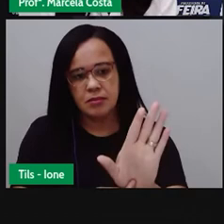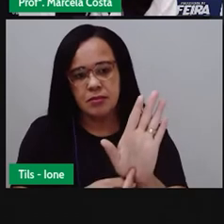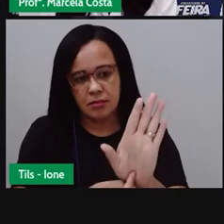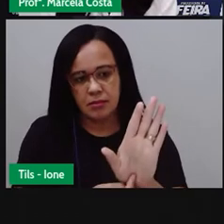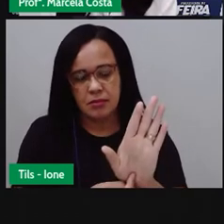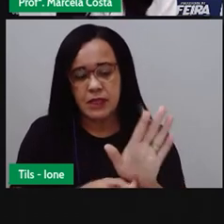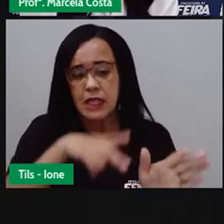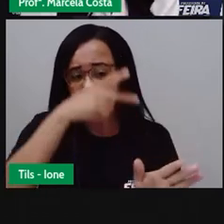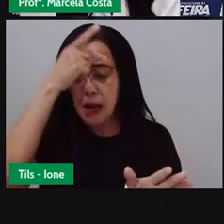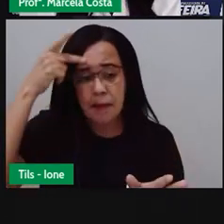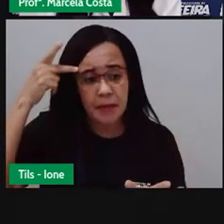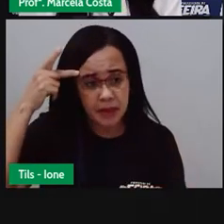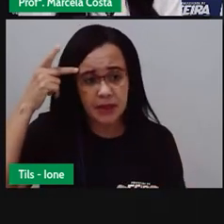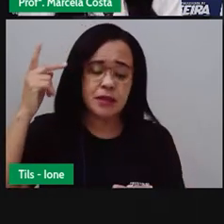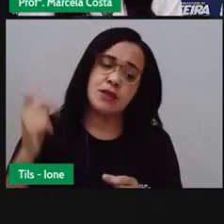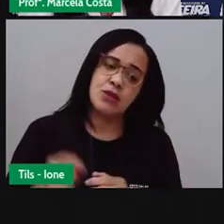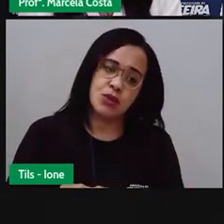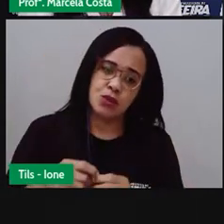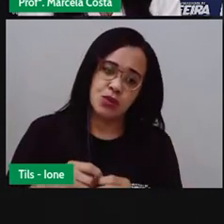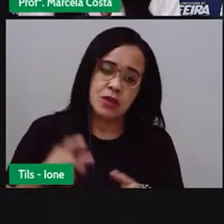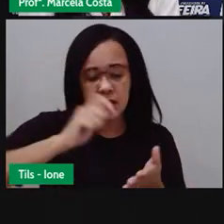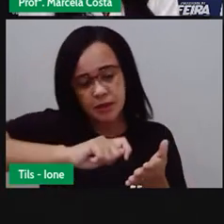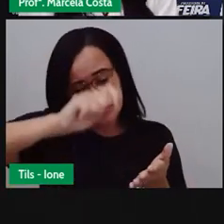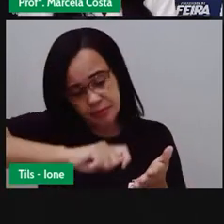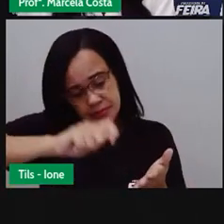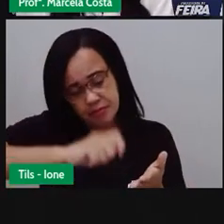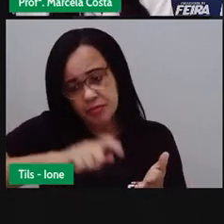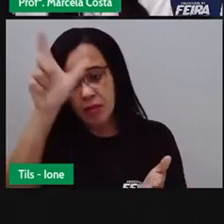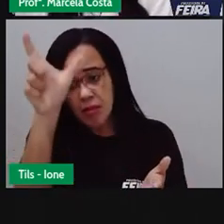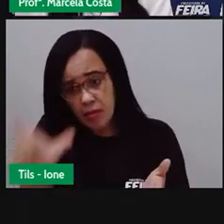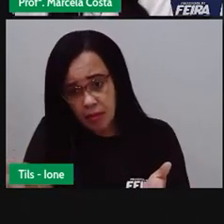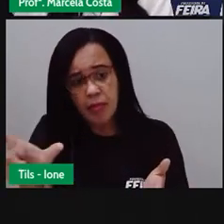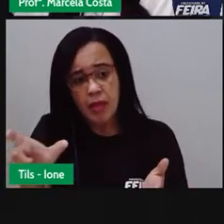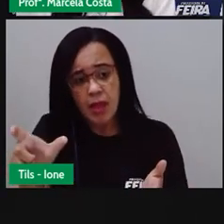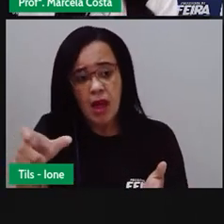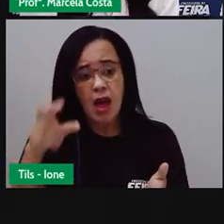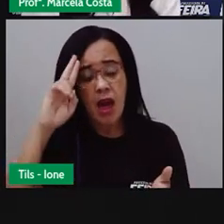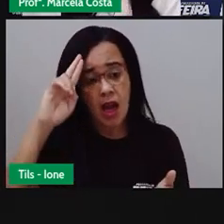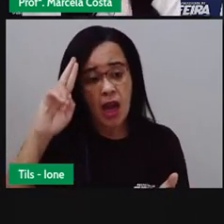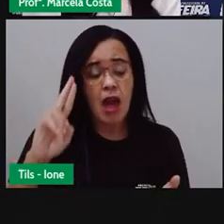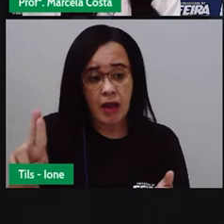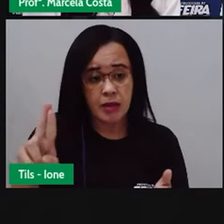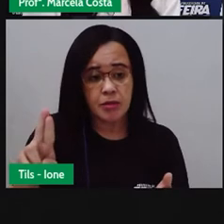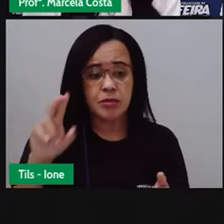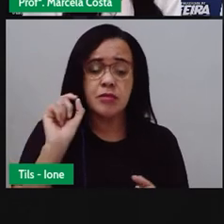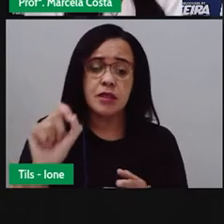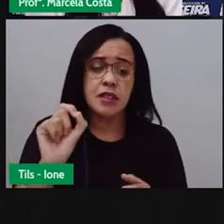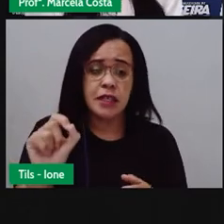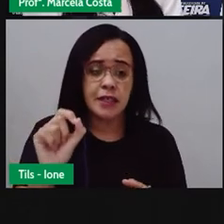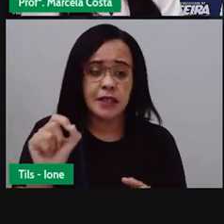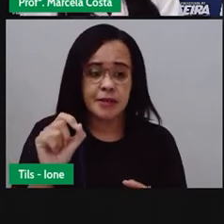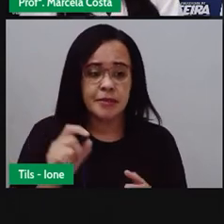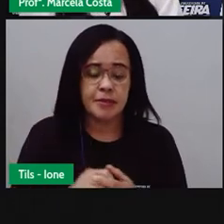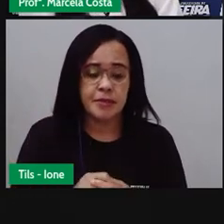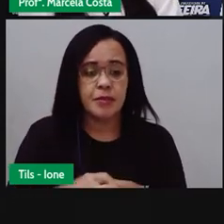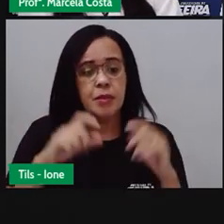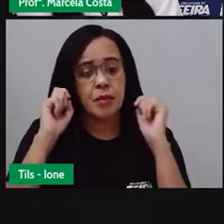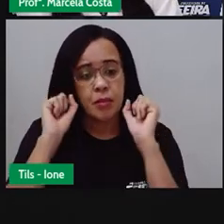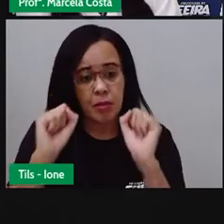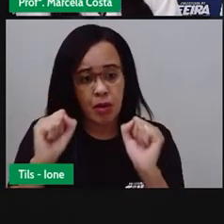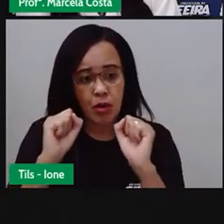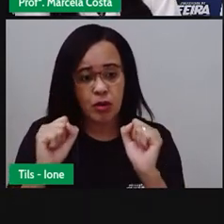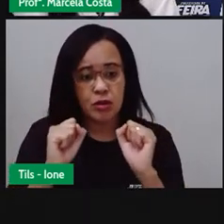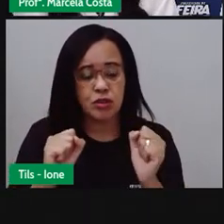remetente, que é a pessoa que escreveu o convite. Como eu já falei para vocês, ela pode vir